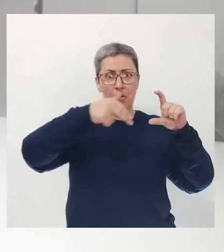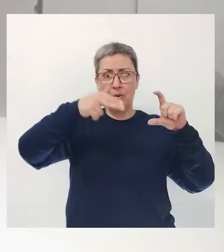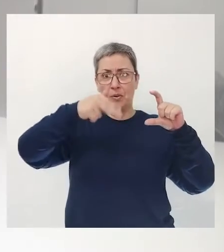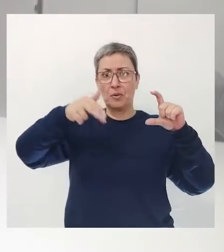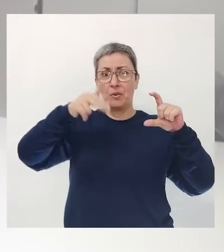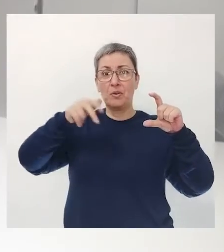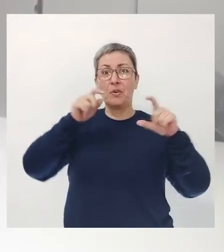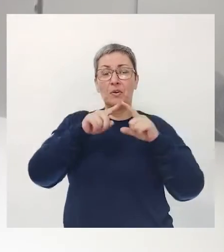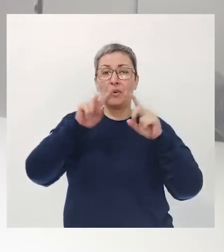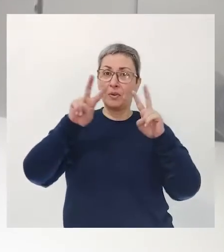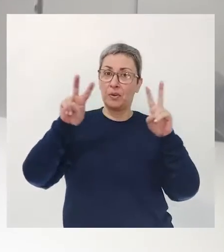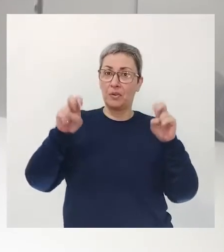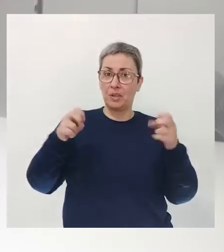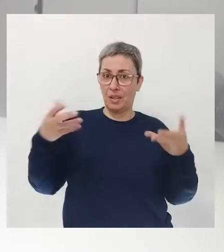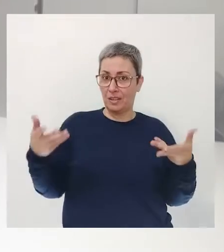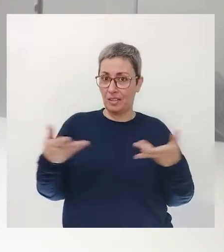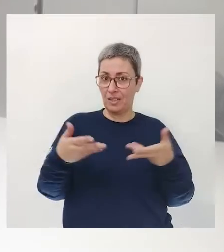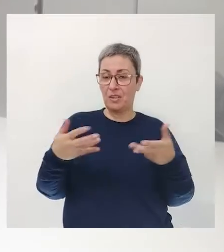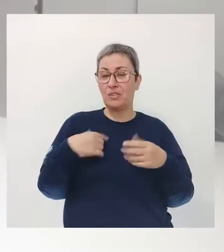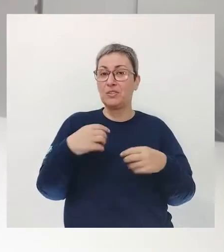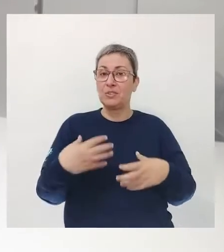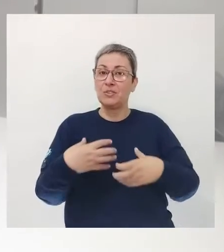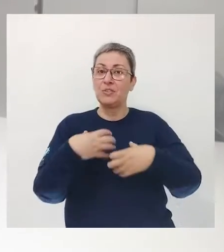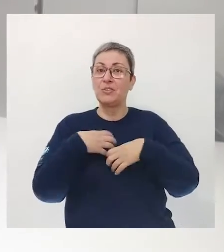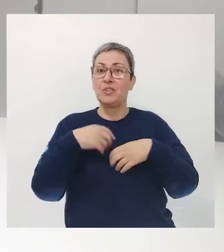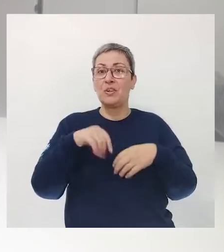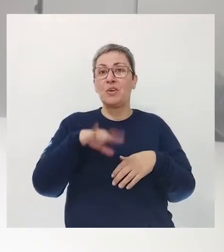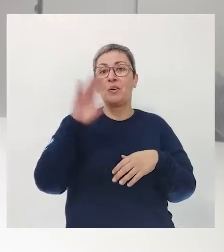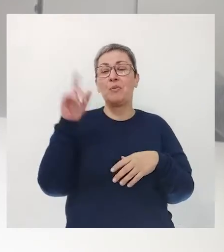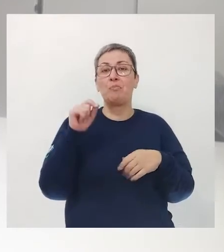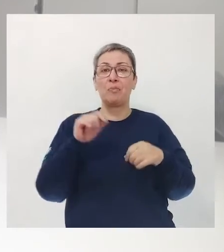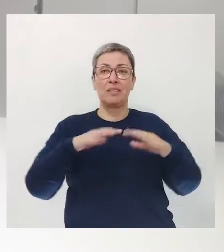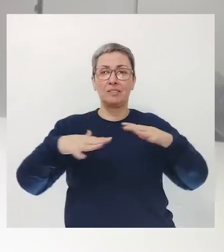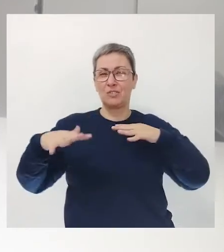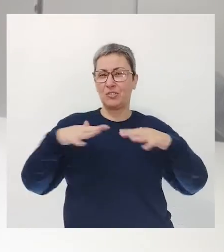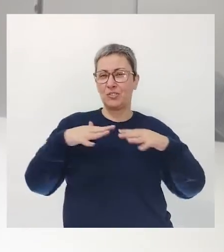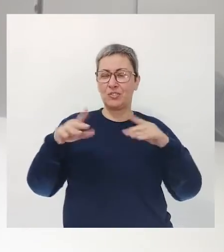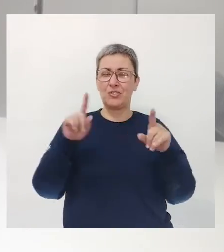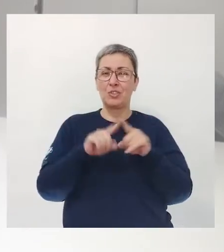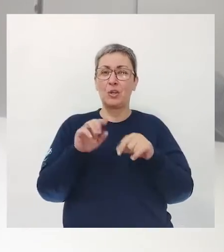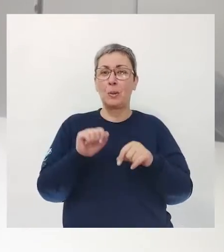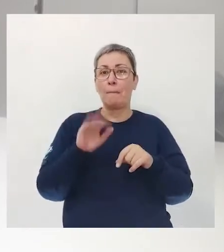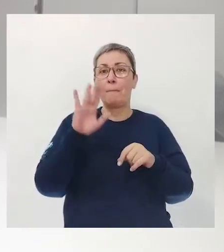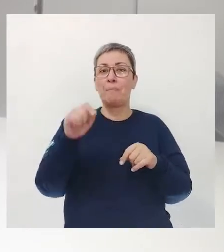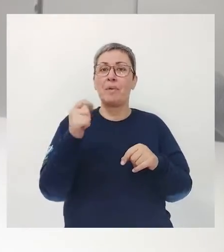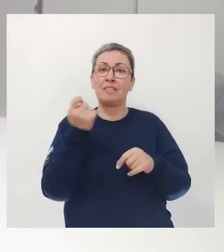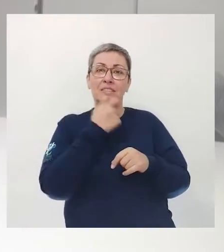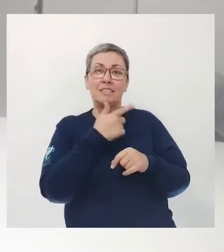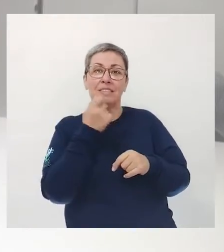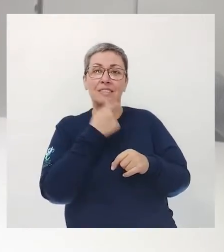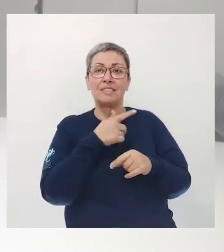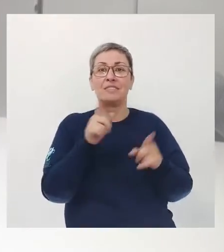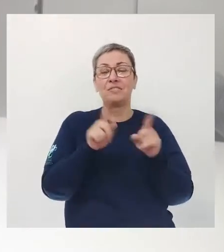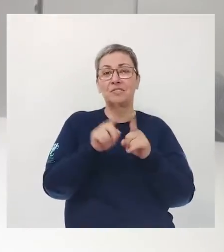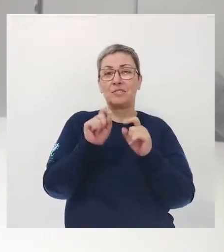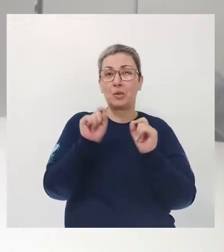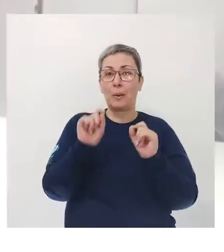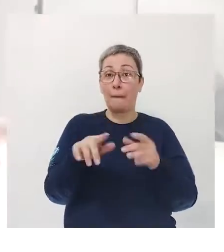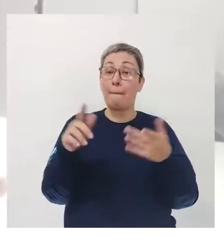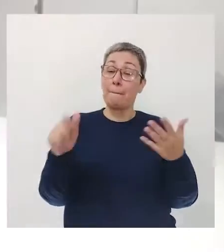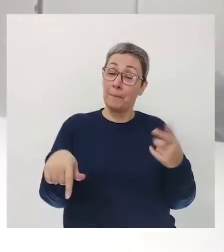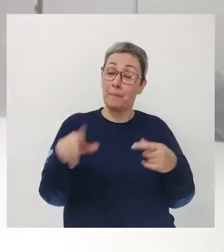Trazendo aí alguns assuntos muito atuais, mas de uma forma mais dinâmica, de uma forma mais engraçada.